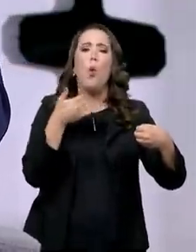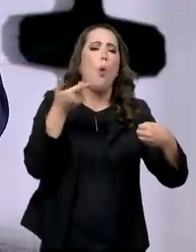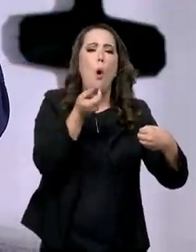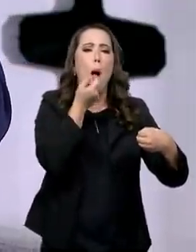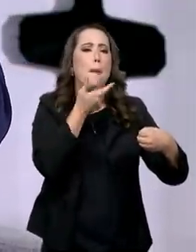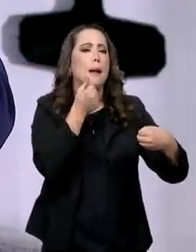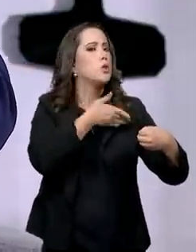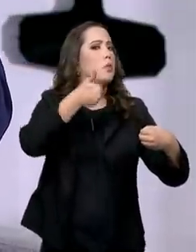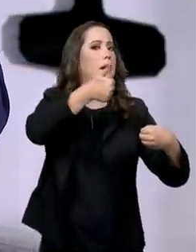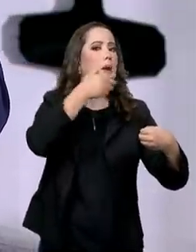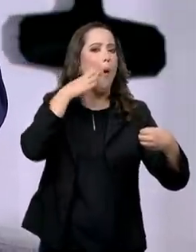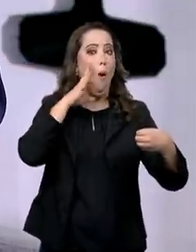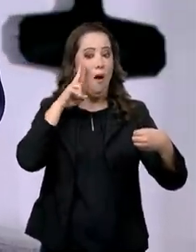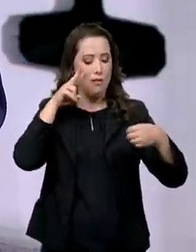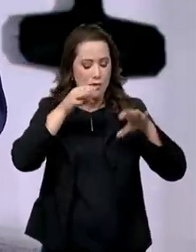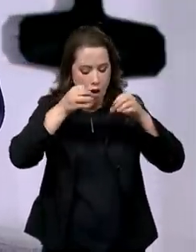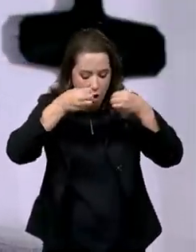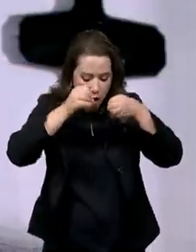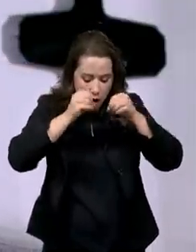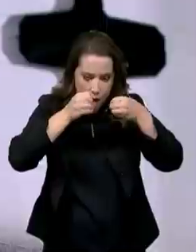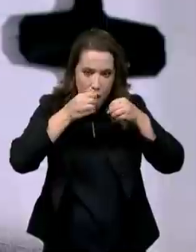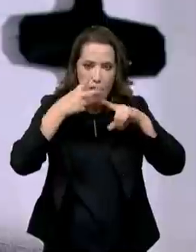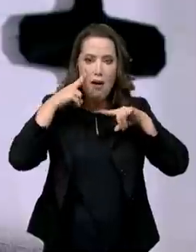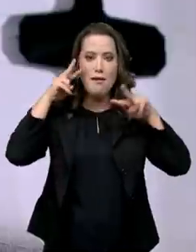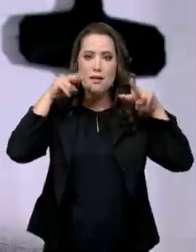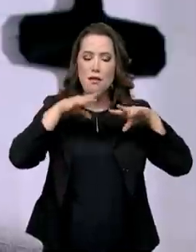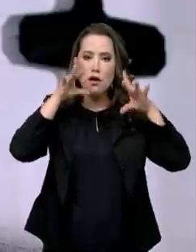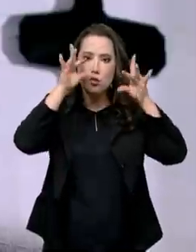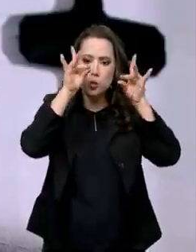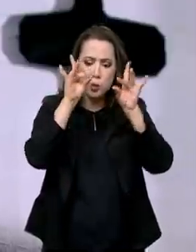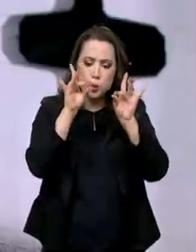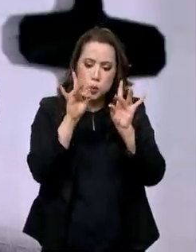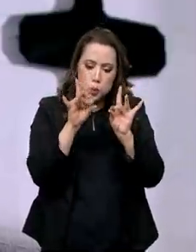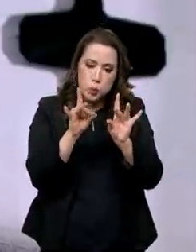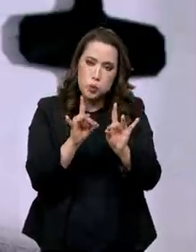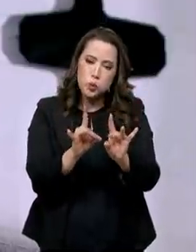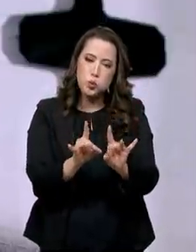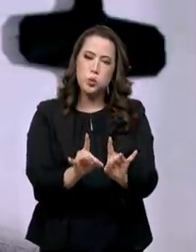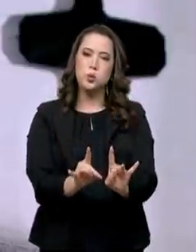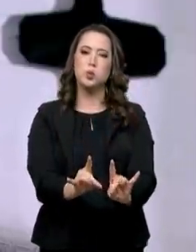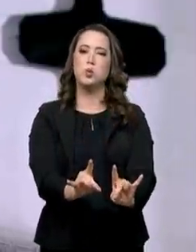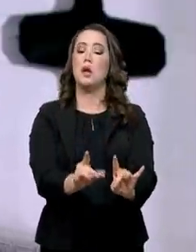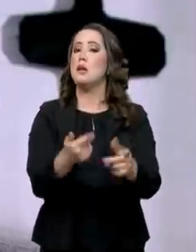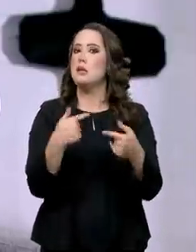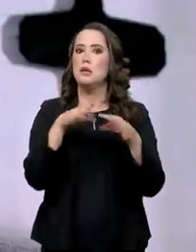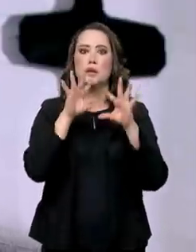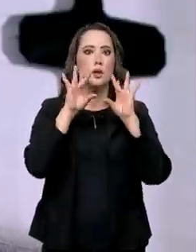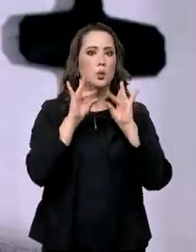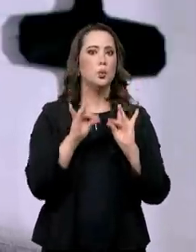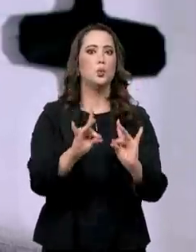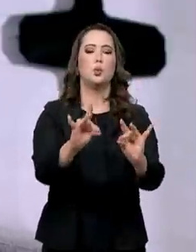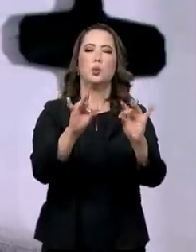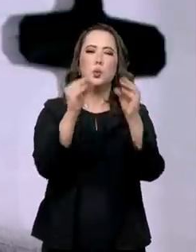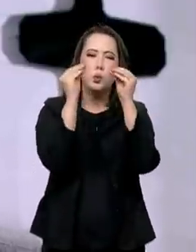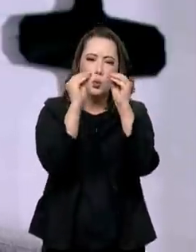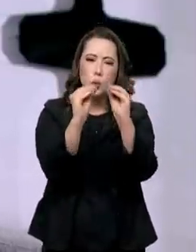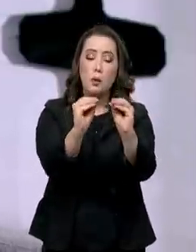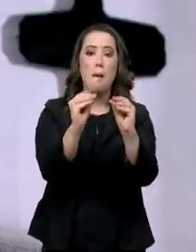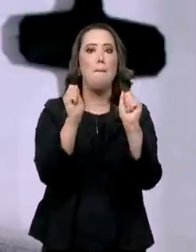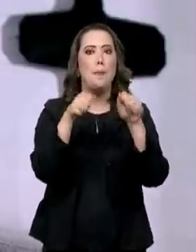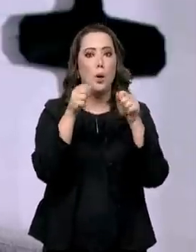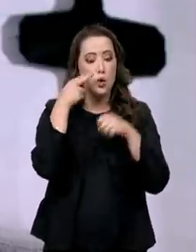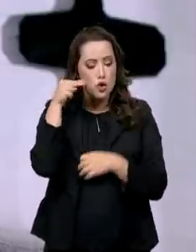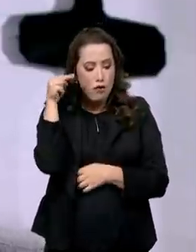for lá no Sirius, você vai ver a capacidade que ele tem de analisar a célula a nível, vamos dizer assim, de DNA até